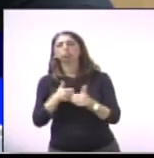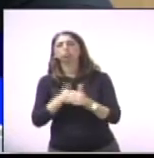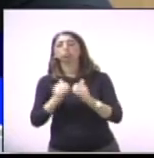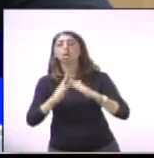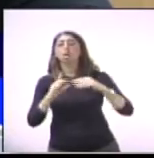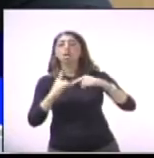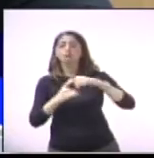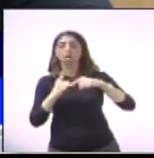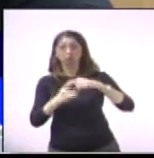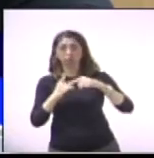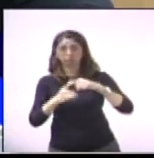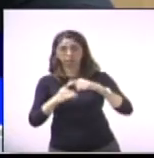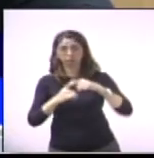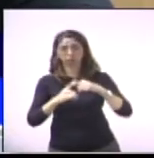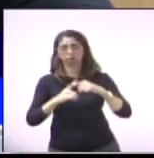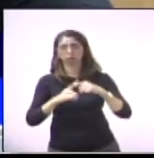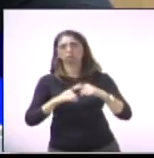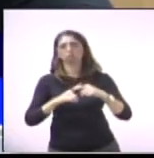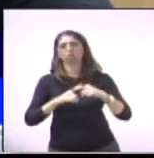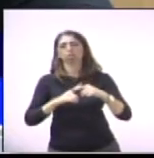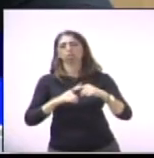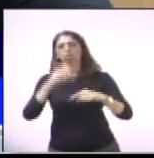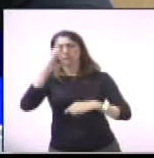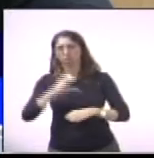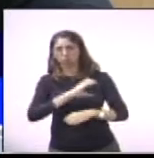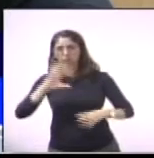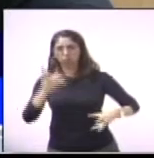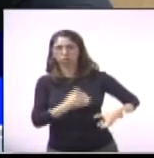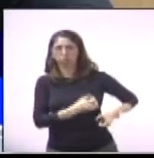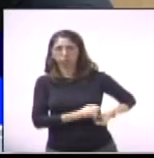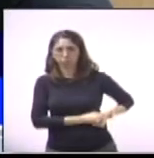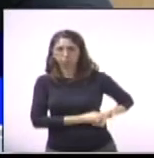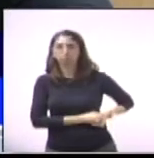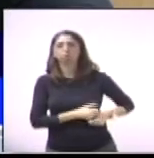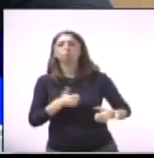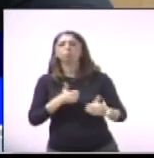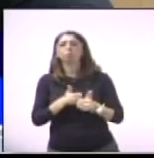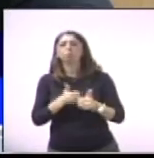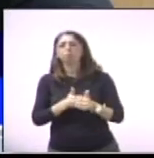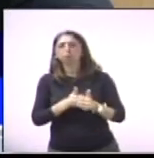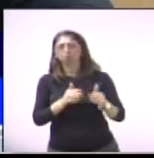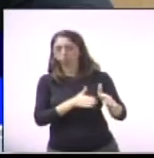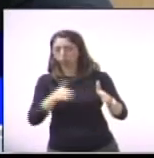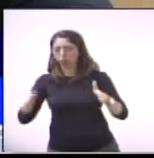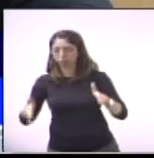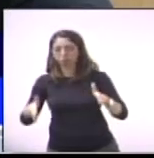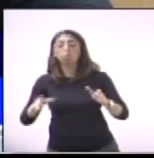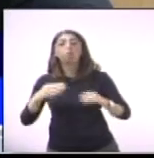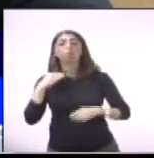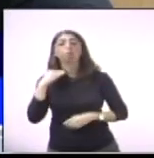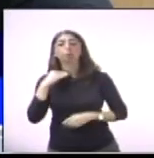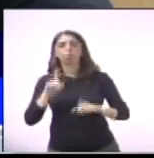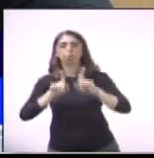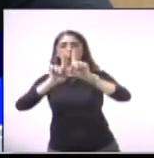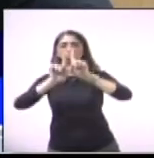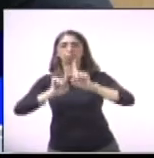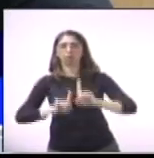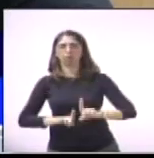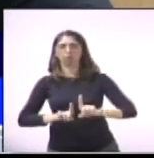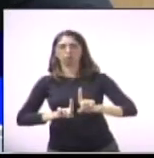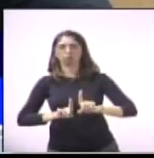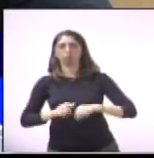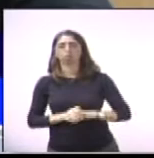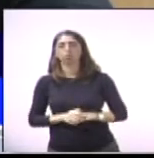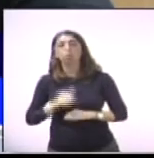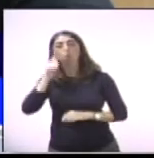Bradesco, onde uma senhora acabou caindo, devido à calçada está irregular naquela região.